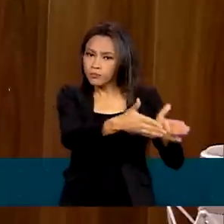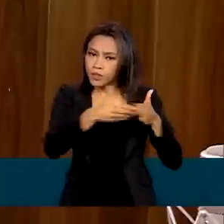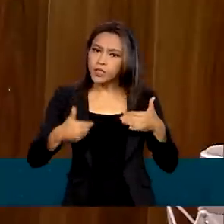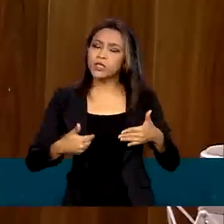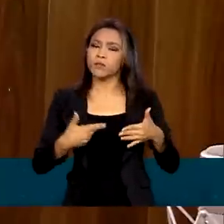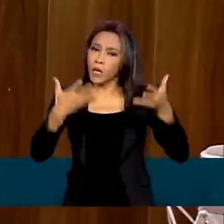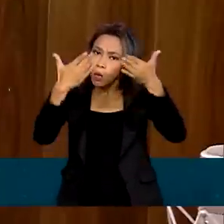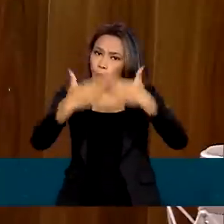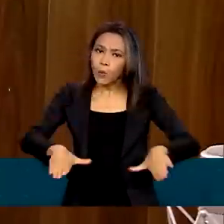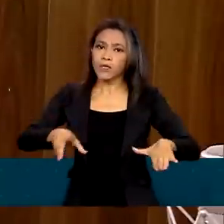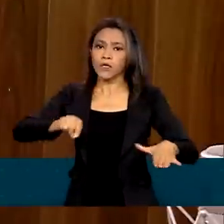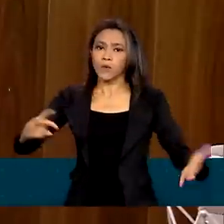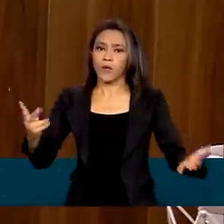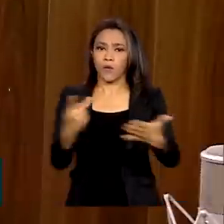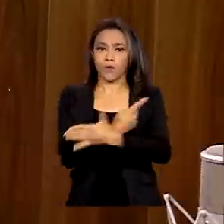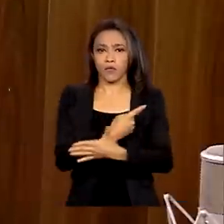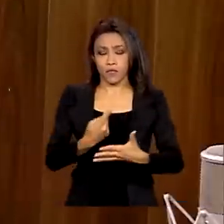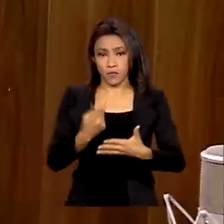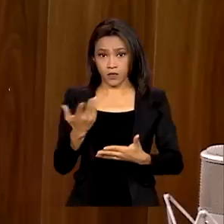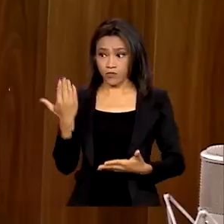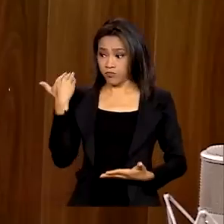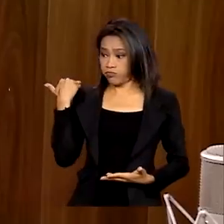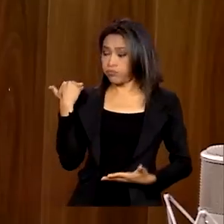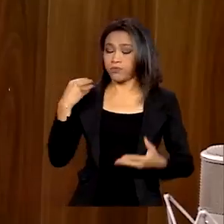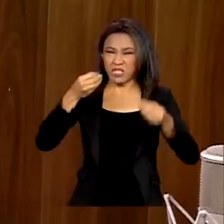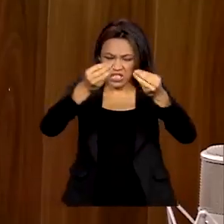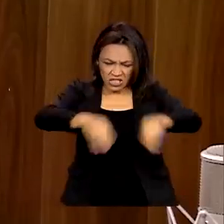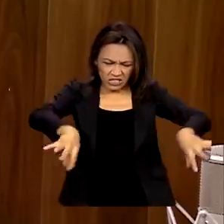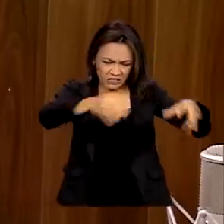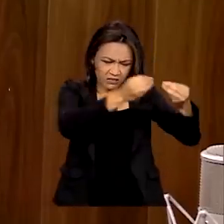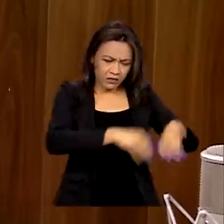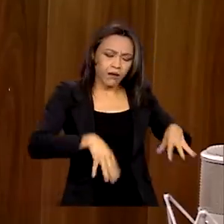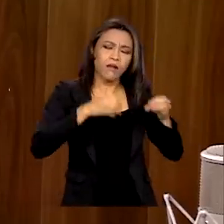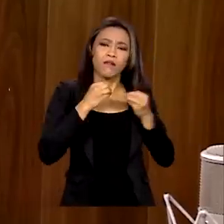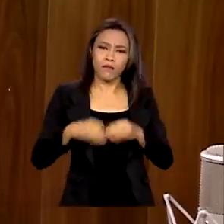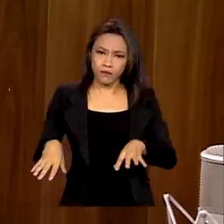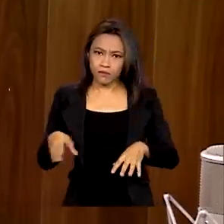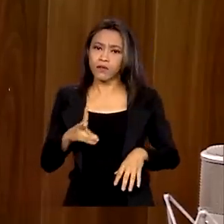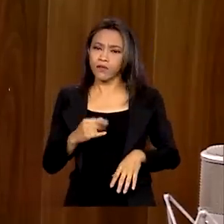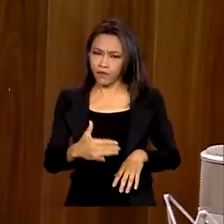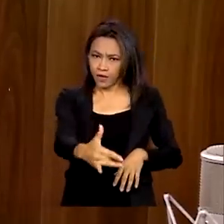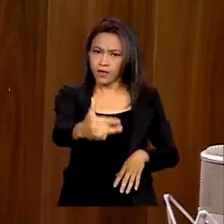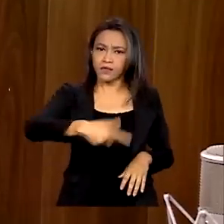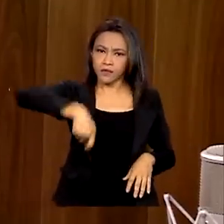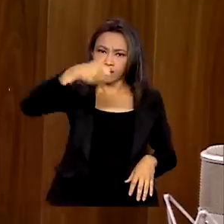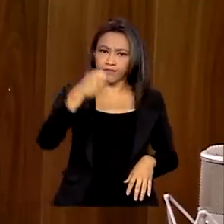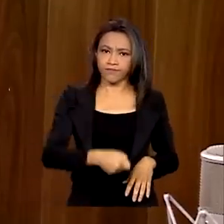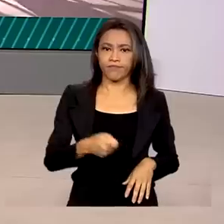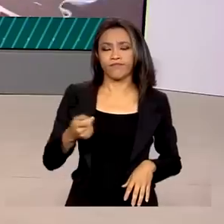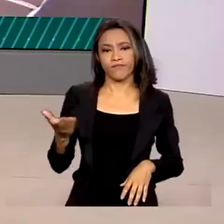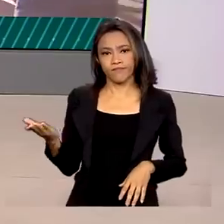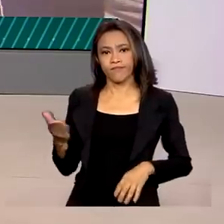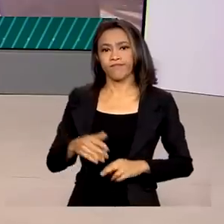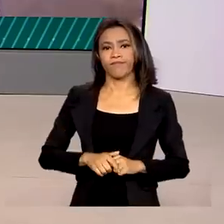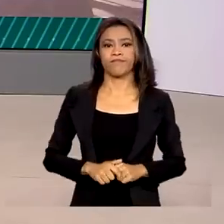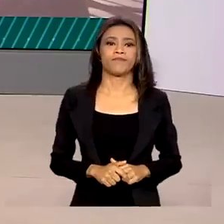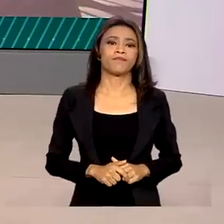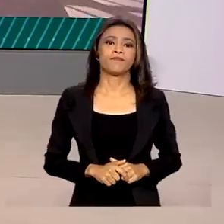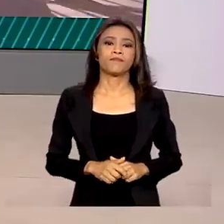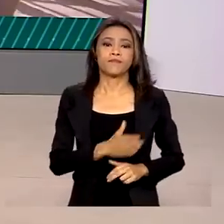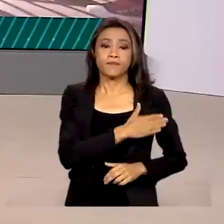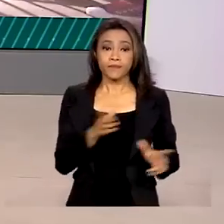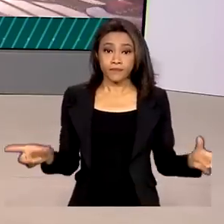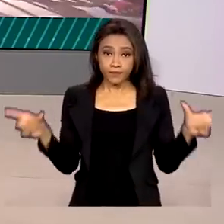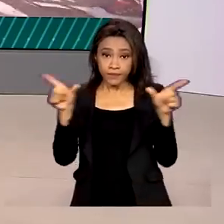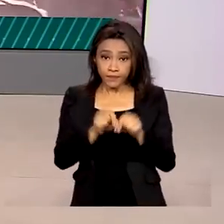praticados também geraram dano moral coletivo, que será requerido oportunamente pela Advocacia Geral da União. A